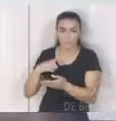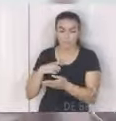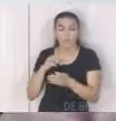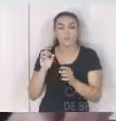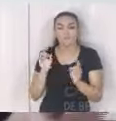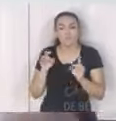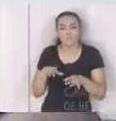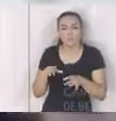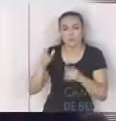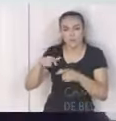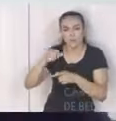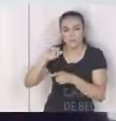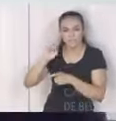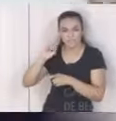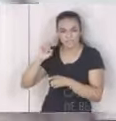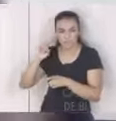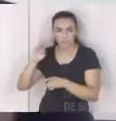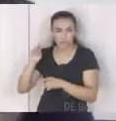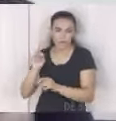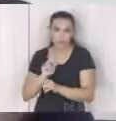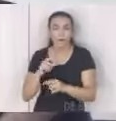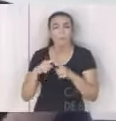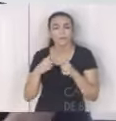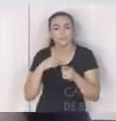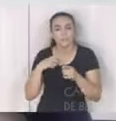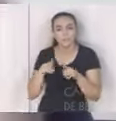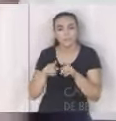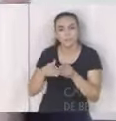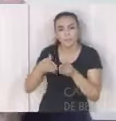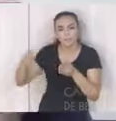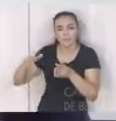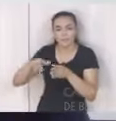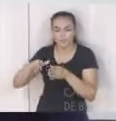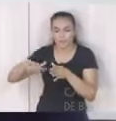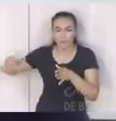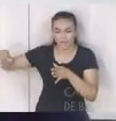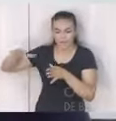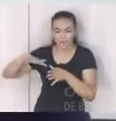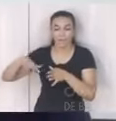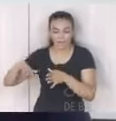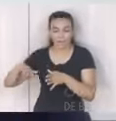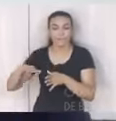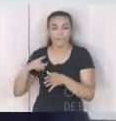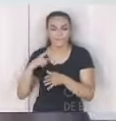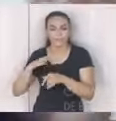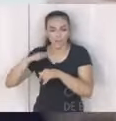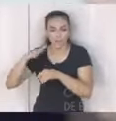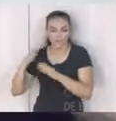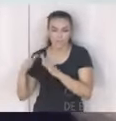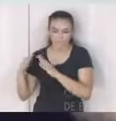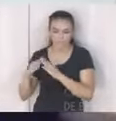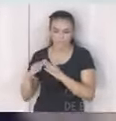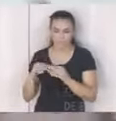só o Isidoro mas aquela área da Grande Avernec né onde se concentram mais as ocupações mas em